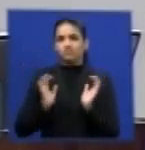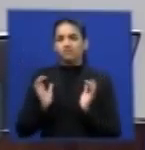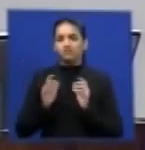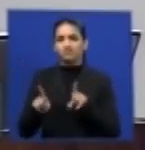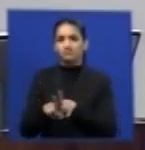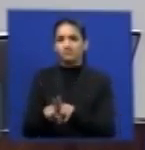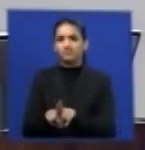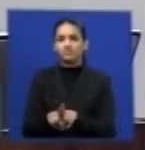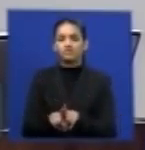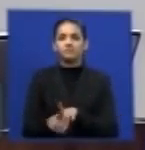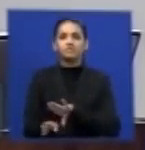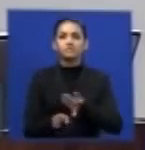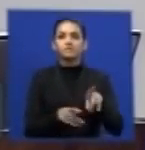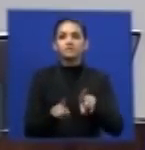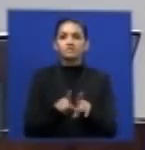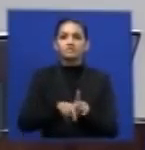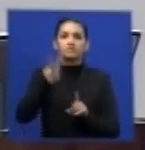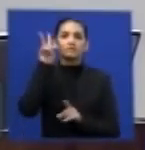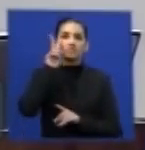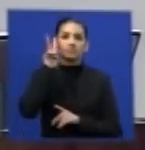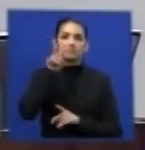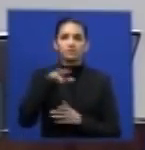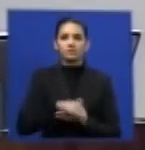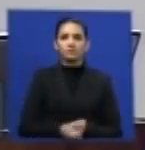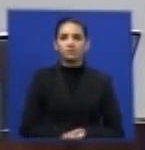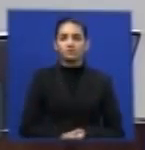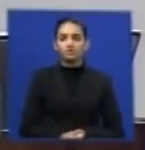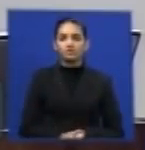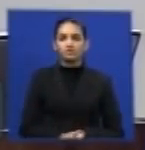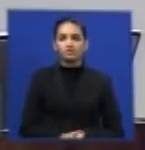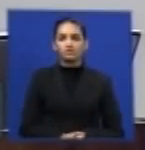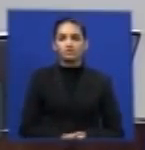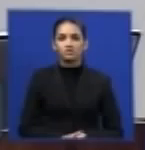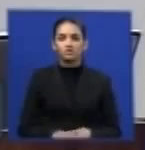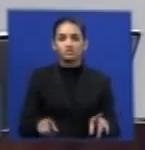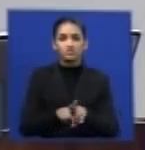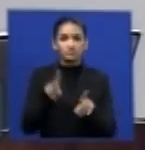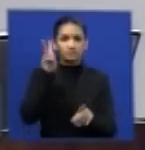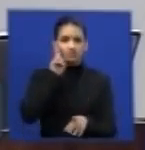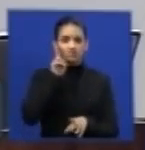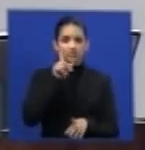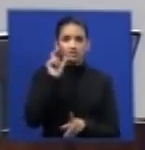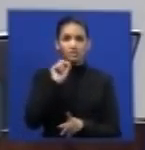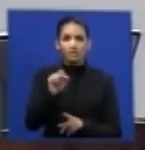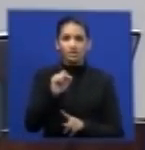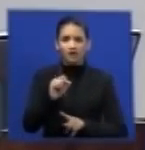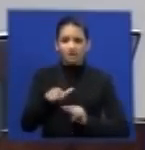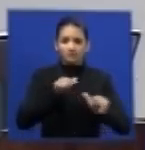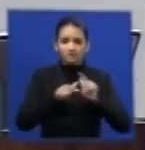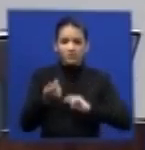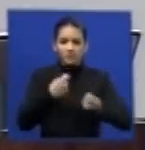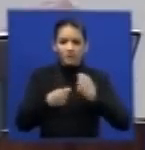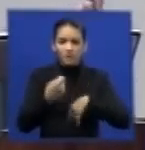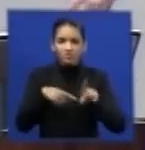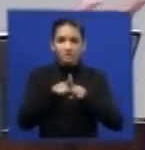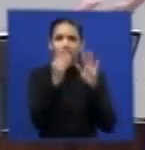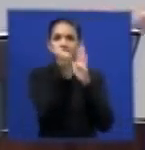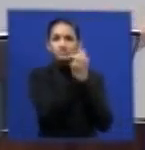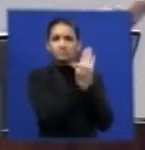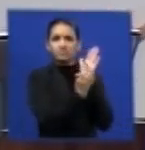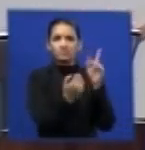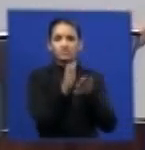eu também gostaria de lembrar o que diz o princípio os princípios gerais da atividade econômica que embora enfim